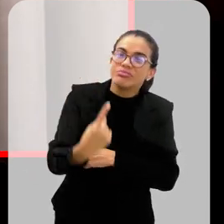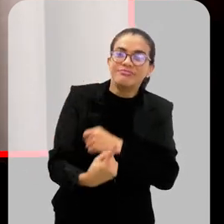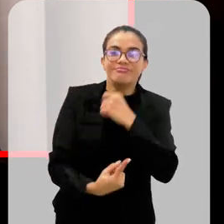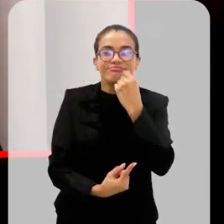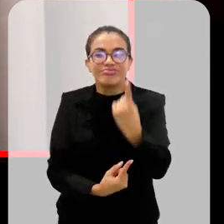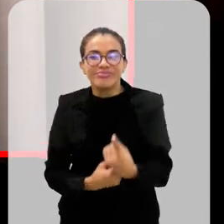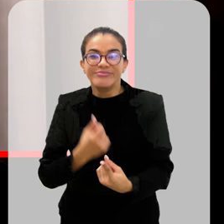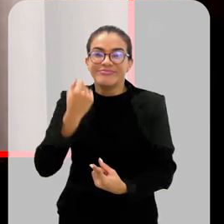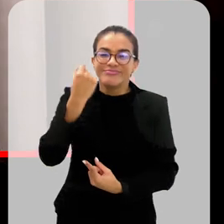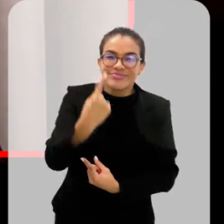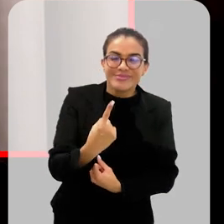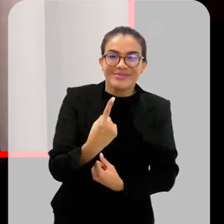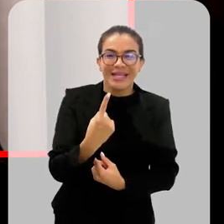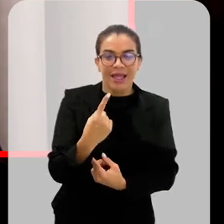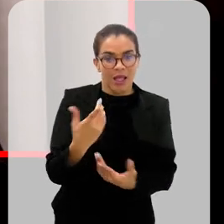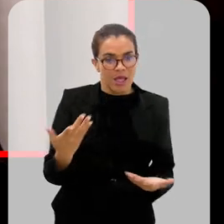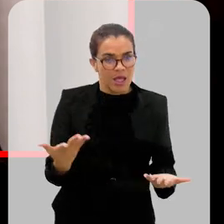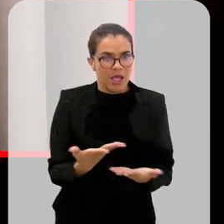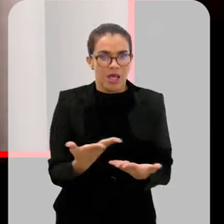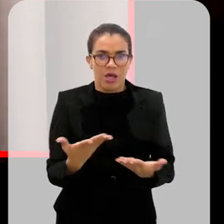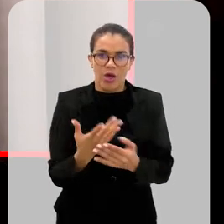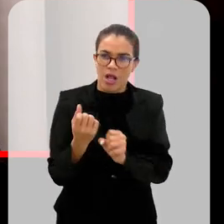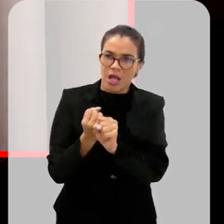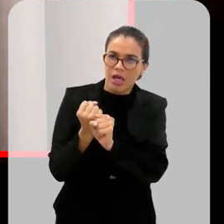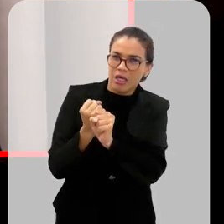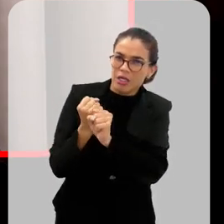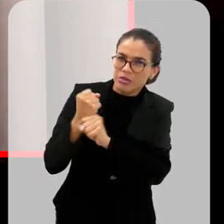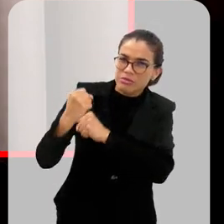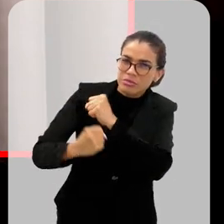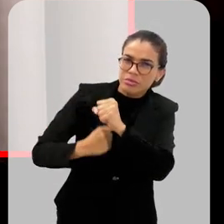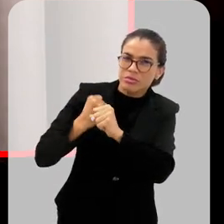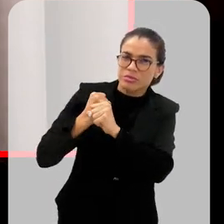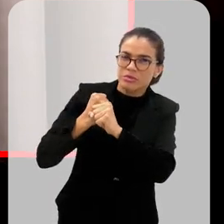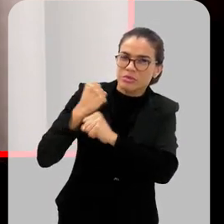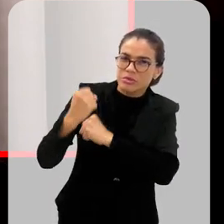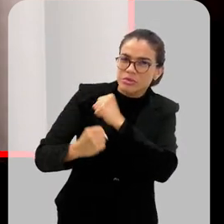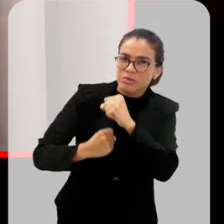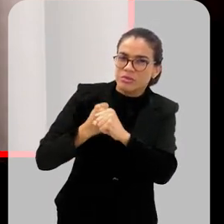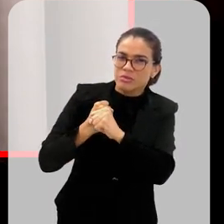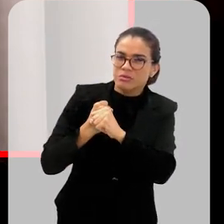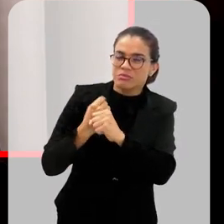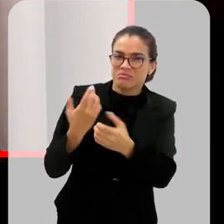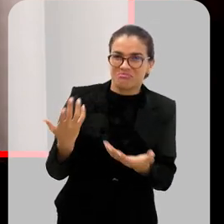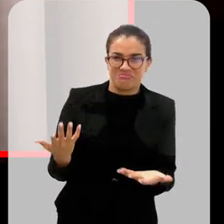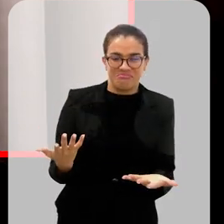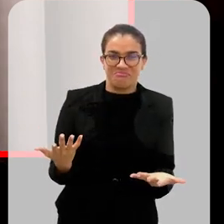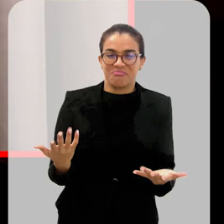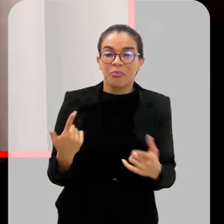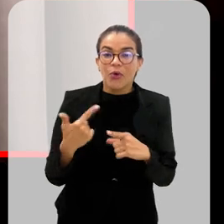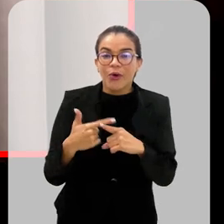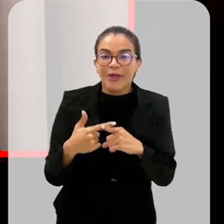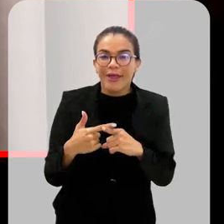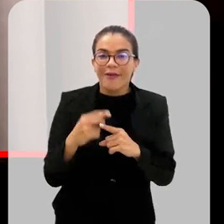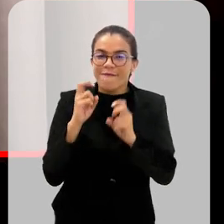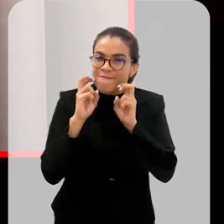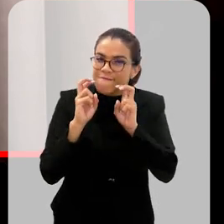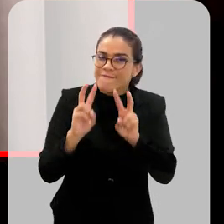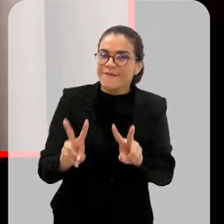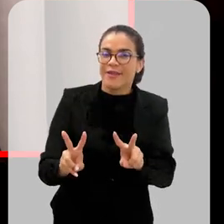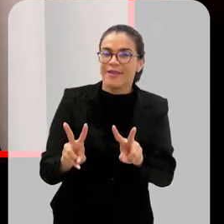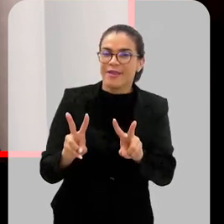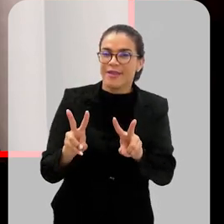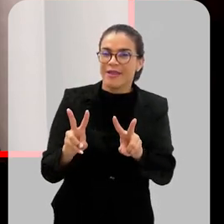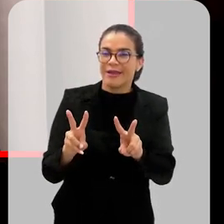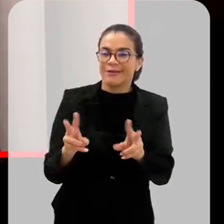tempos em tempos, tinha um marcador. Mas a gente tem visto nos últimos anos isso caindo por terra, no sentido em que a gente